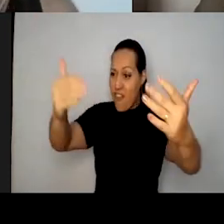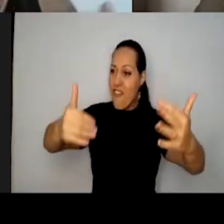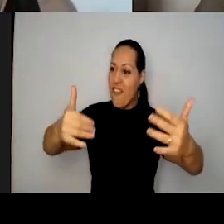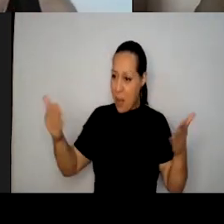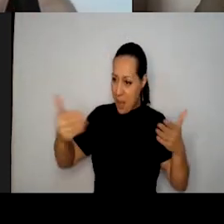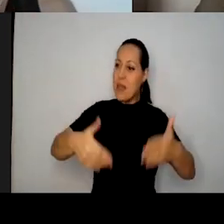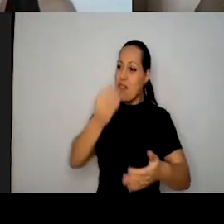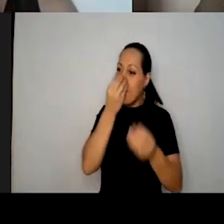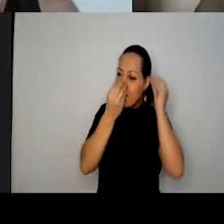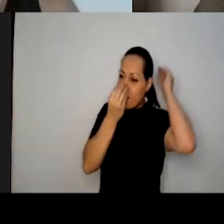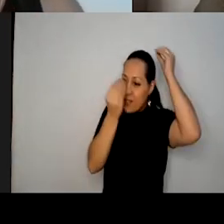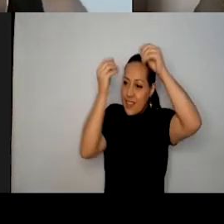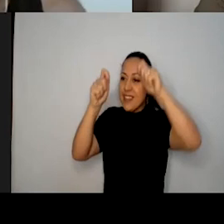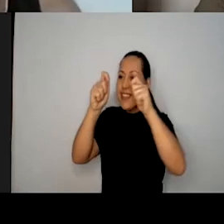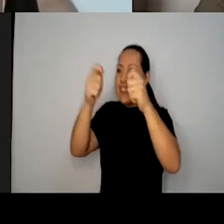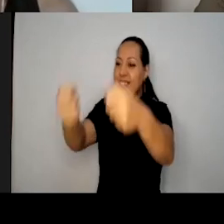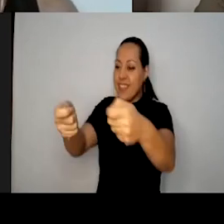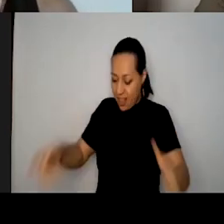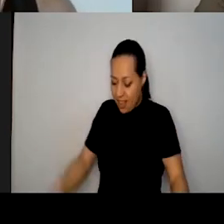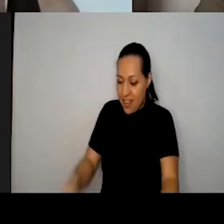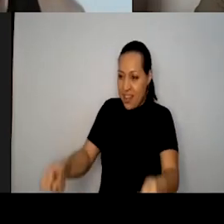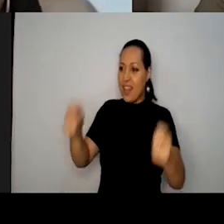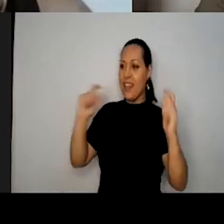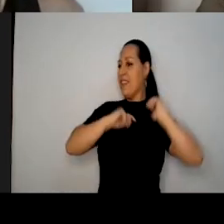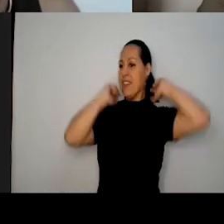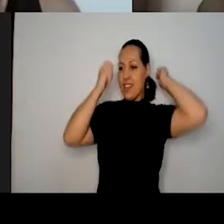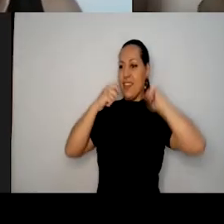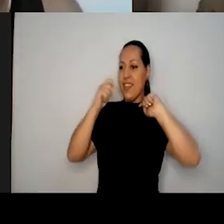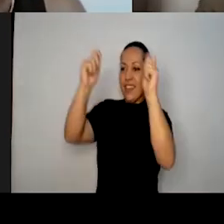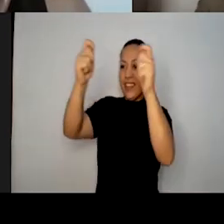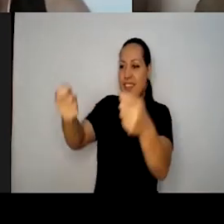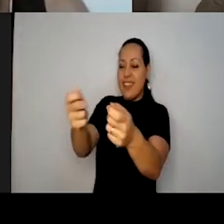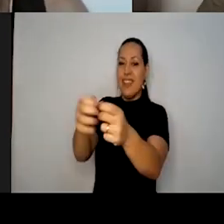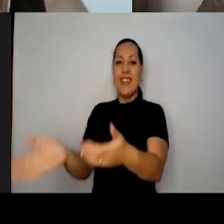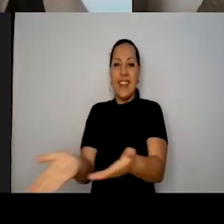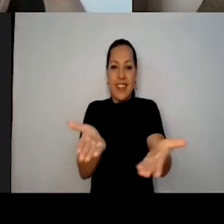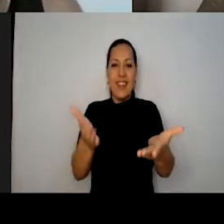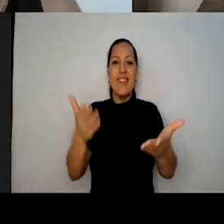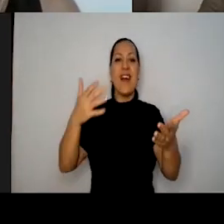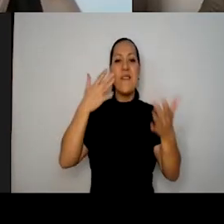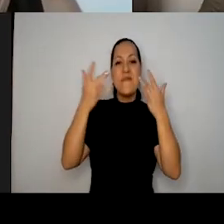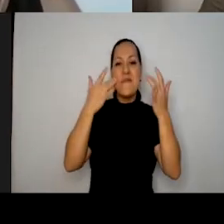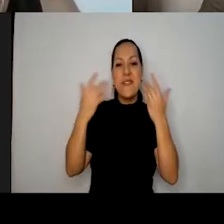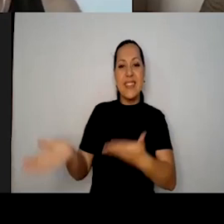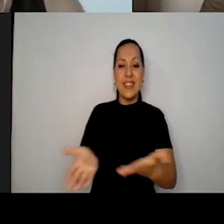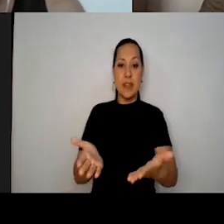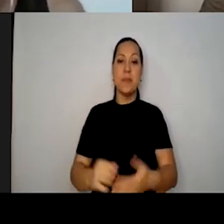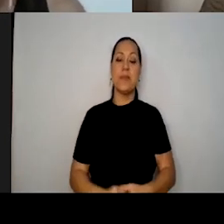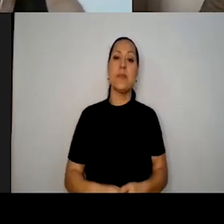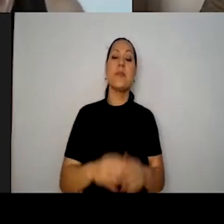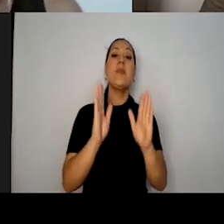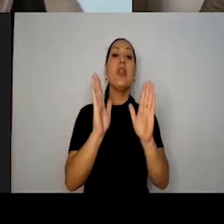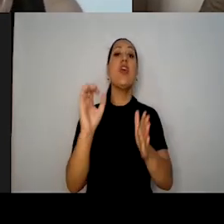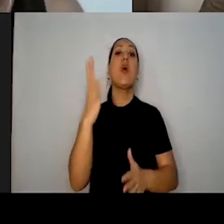viu? De pessoas entrarem, normalmente, quem mora, a já apresentou num lugar onde era uma pessoa dormia, um morador